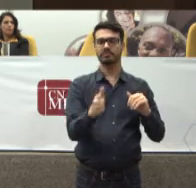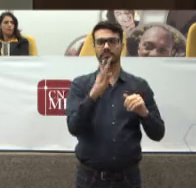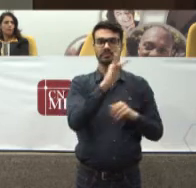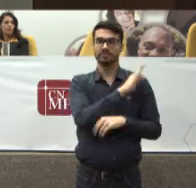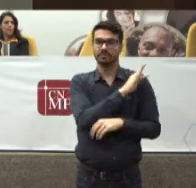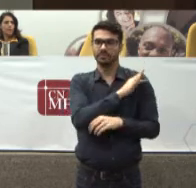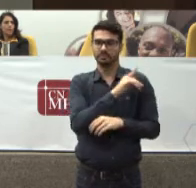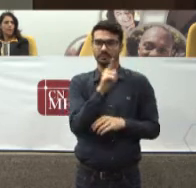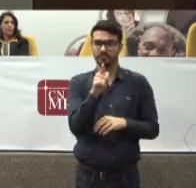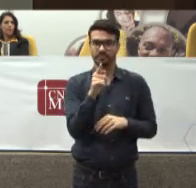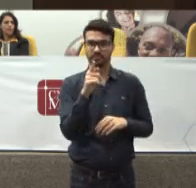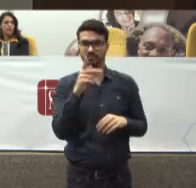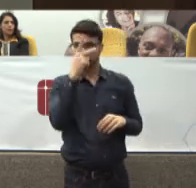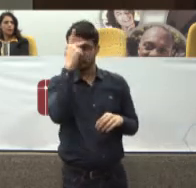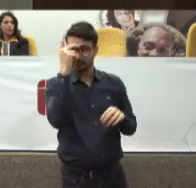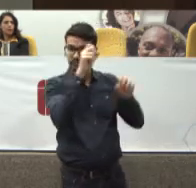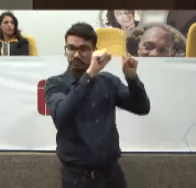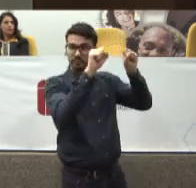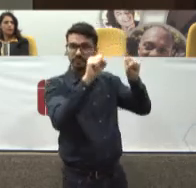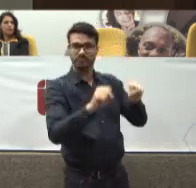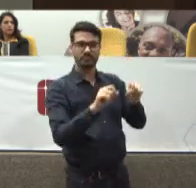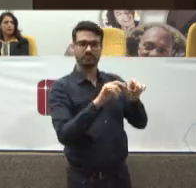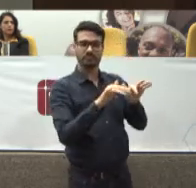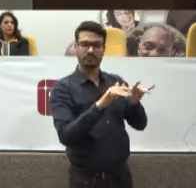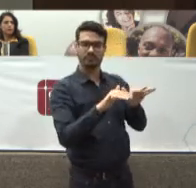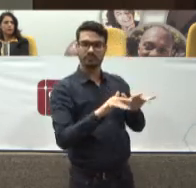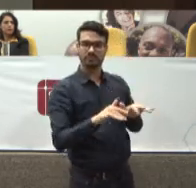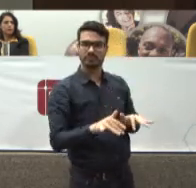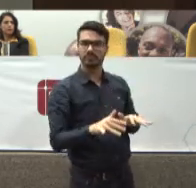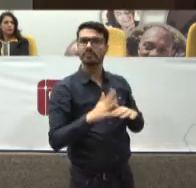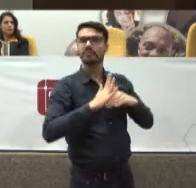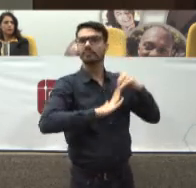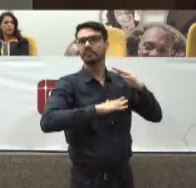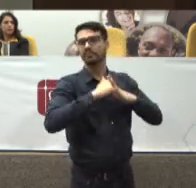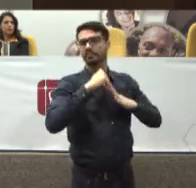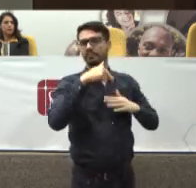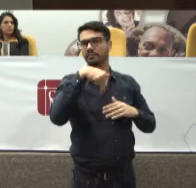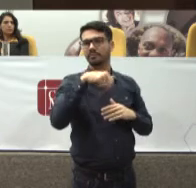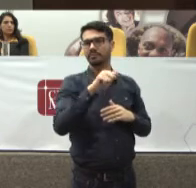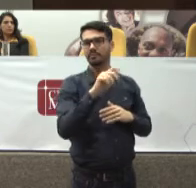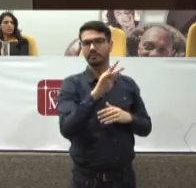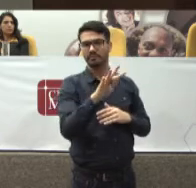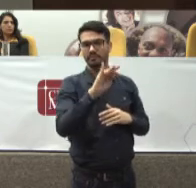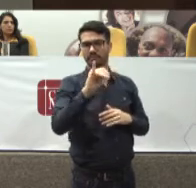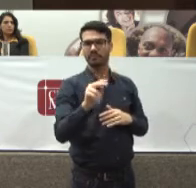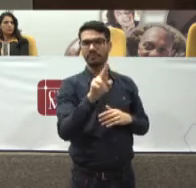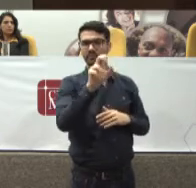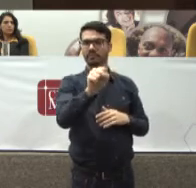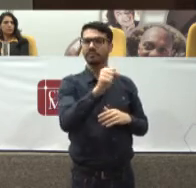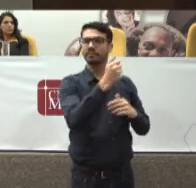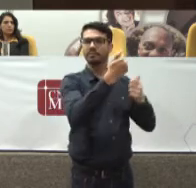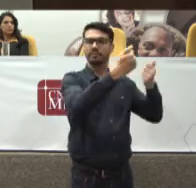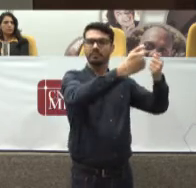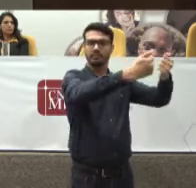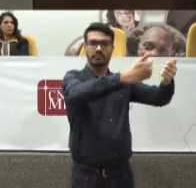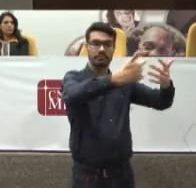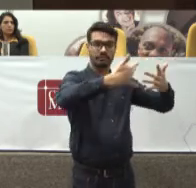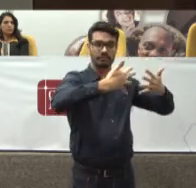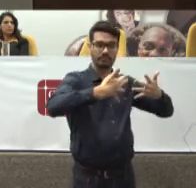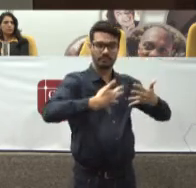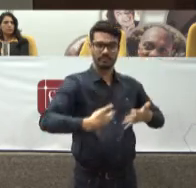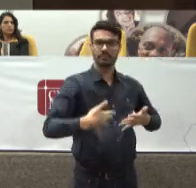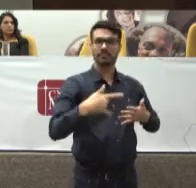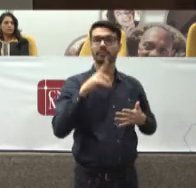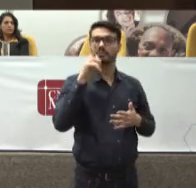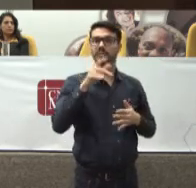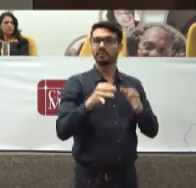informações Para que os profissionais Do Enatijus Possam Fornecer Informação Qualificada Para os